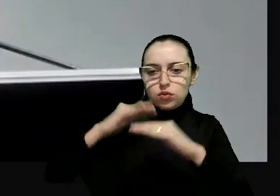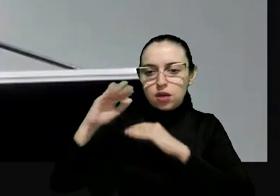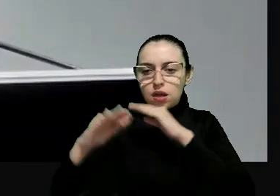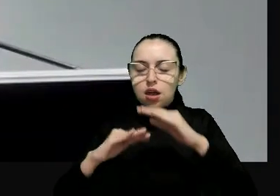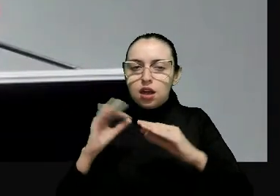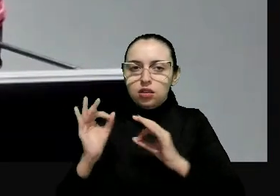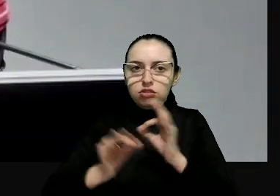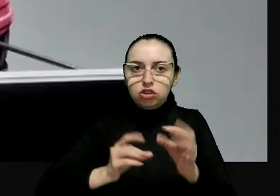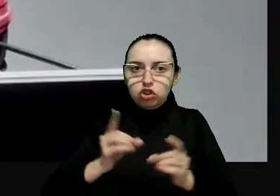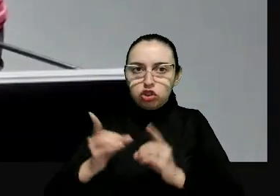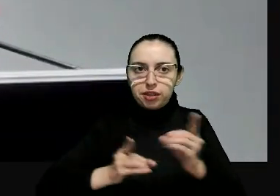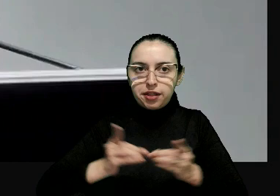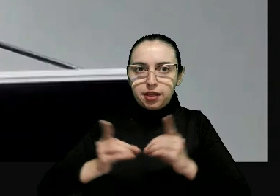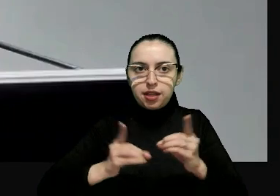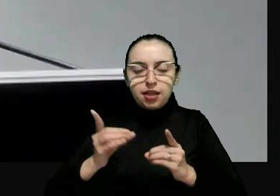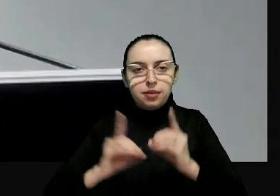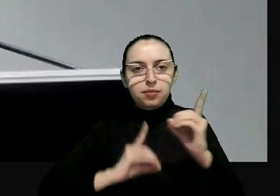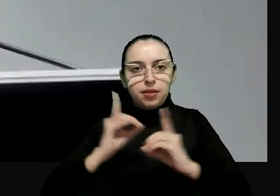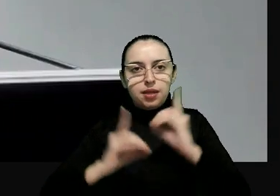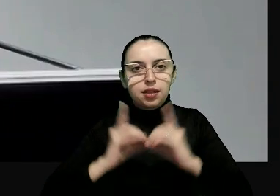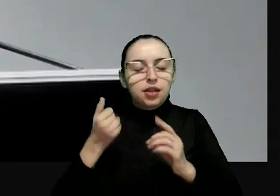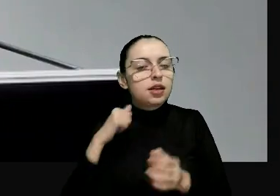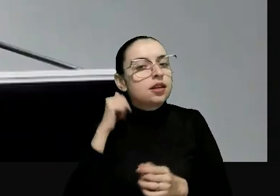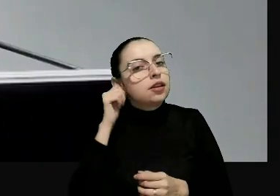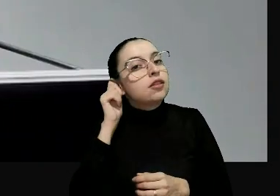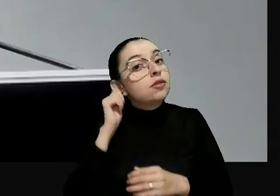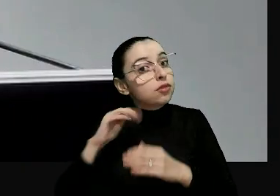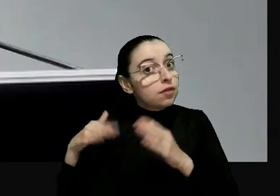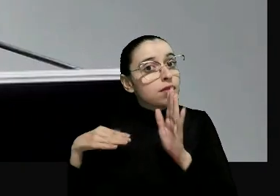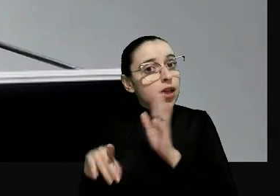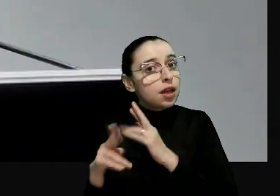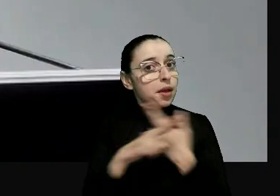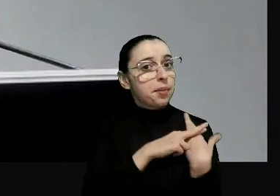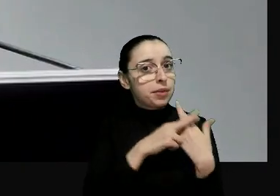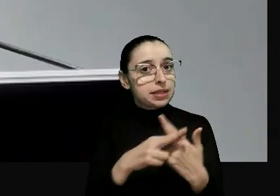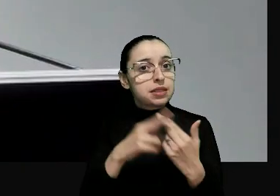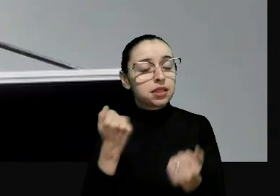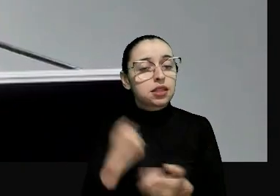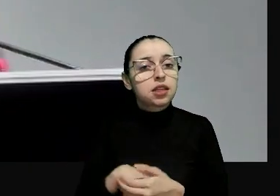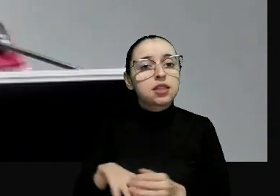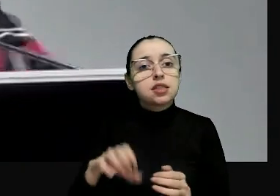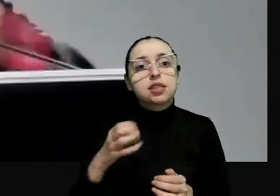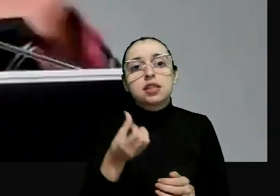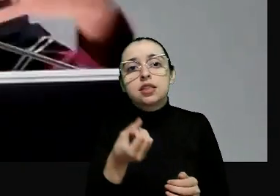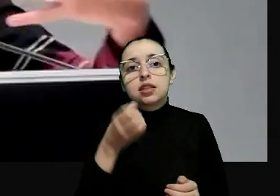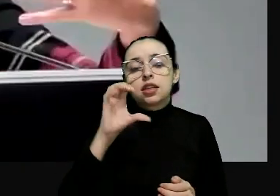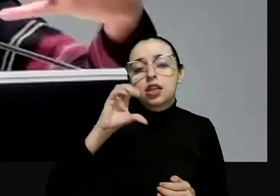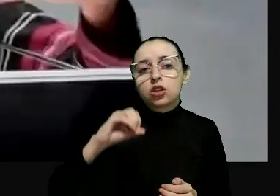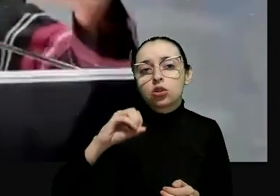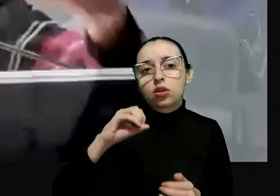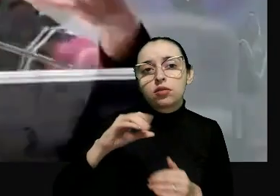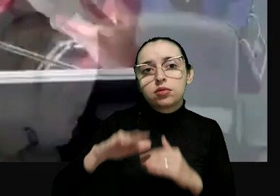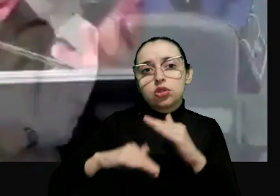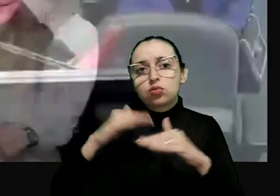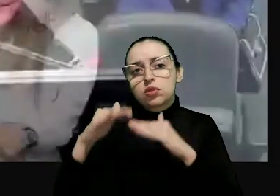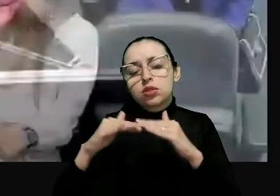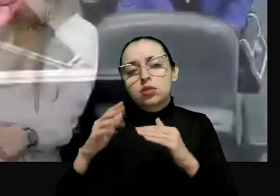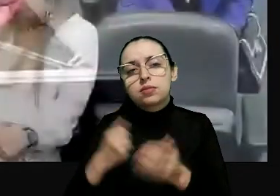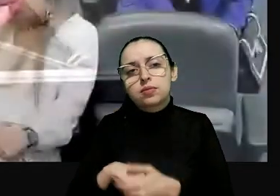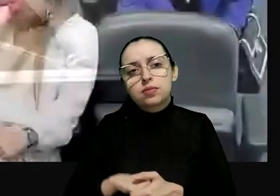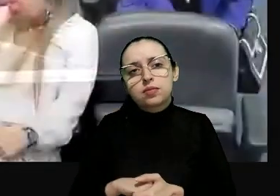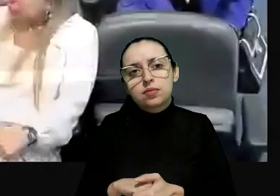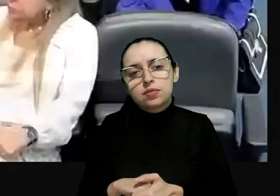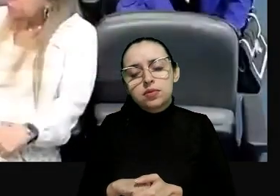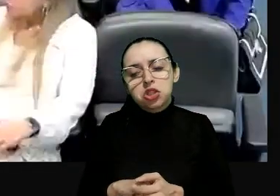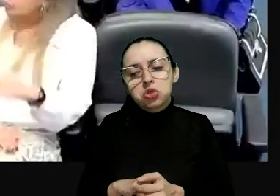evolutiva, cosmopolita, vendo a Convenção de 69 como living instrument, há uma expansão com o corpo zero inter-americano.